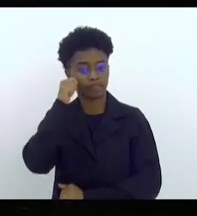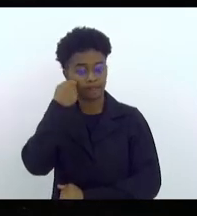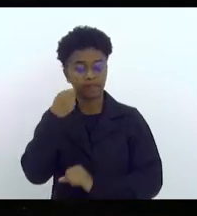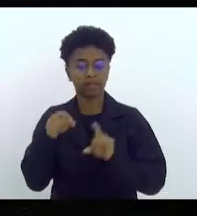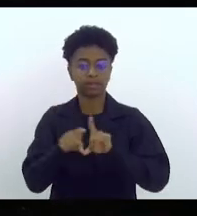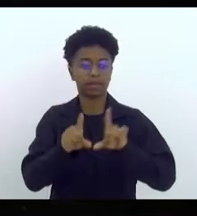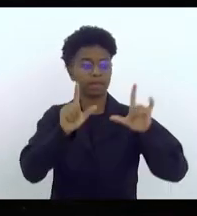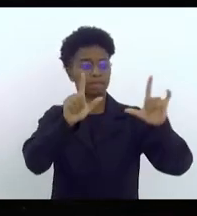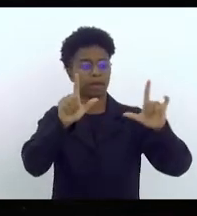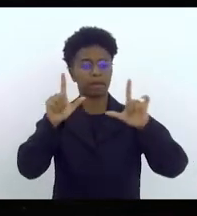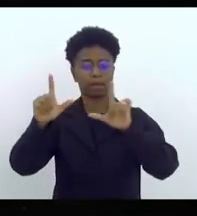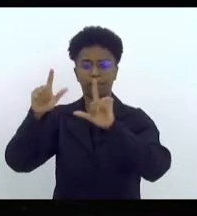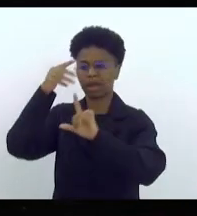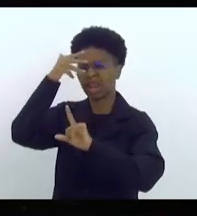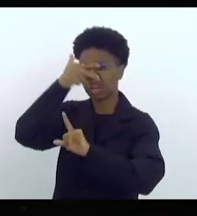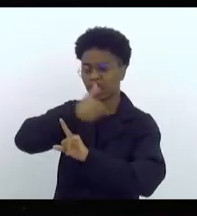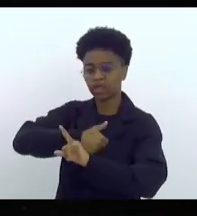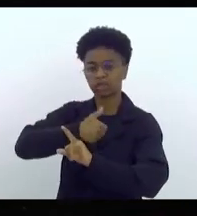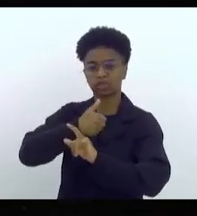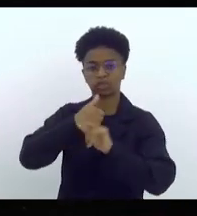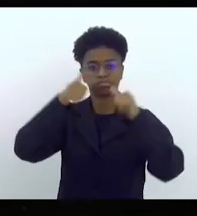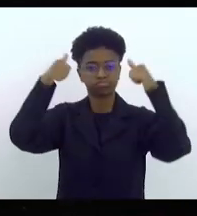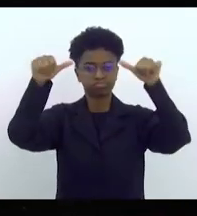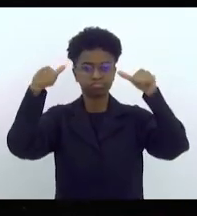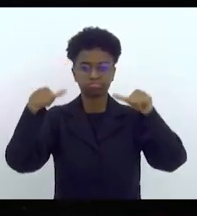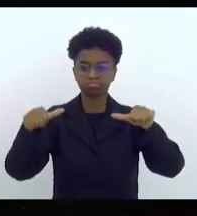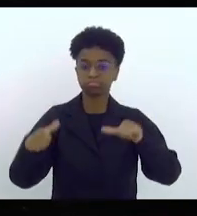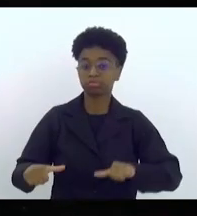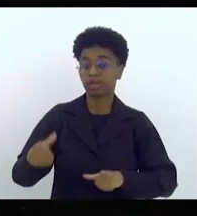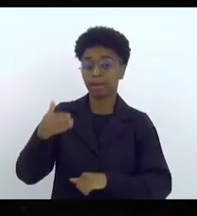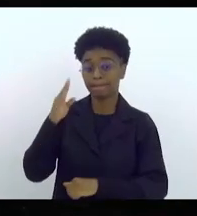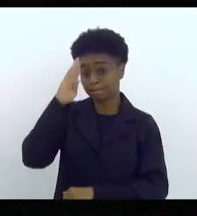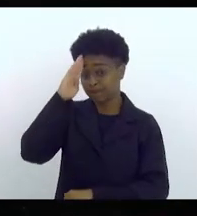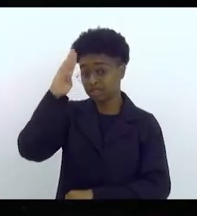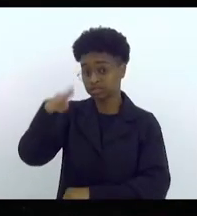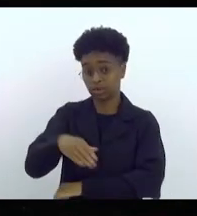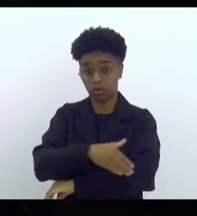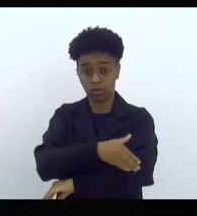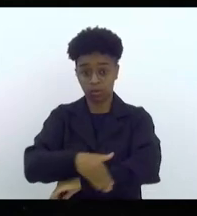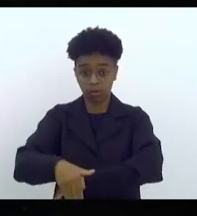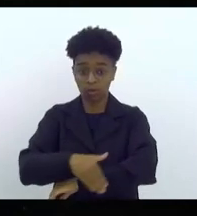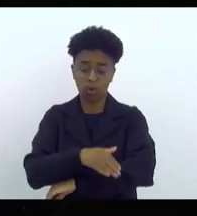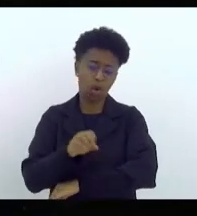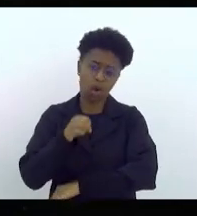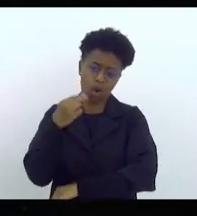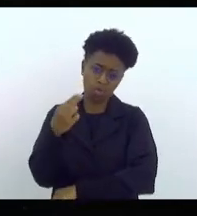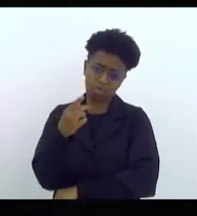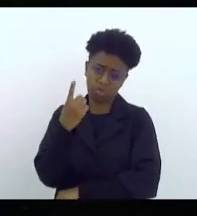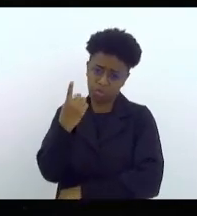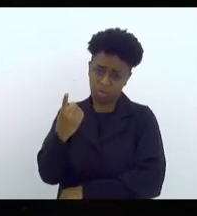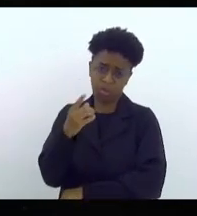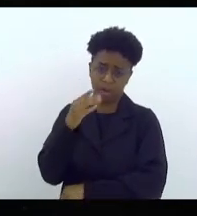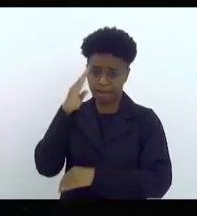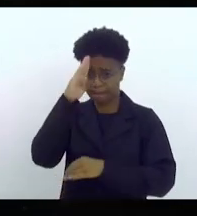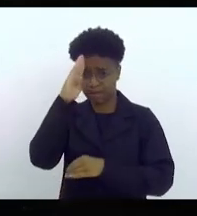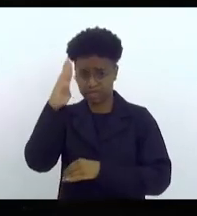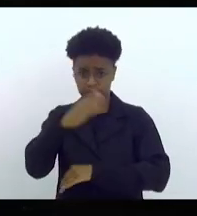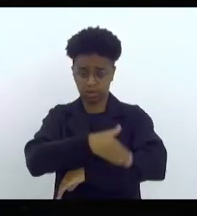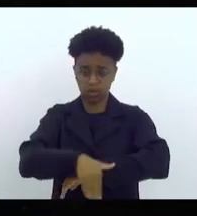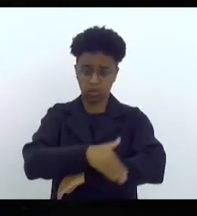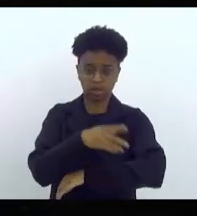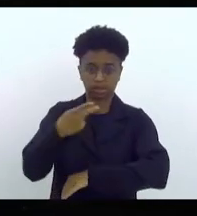painéis belíssimos foram colocados na principal via, ou uma das principais vias da cidade de